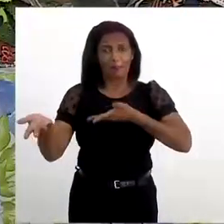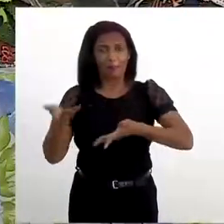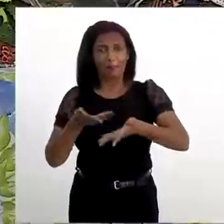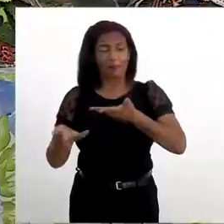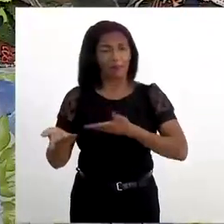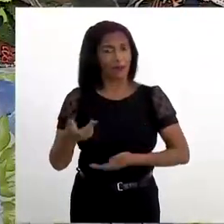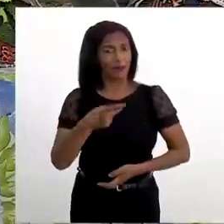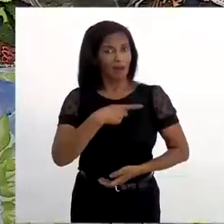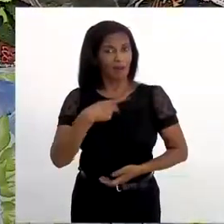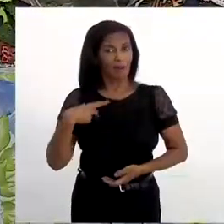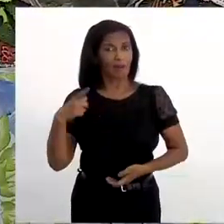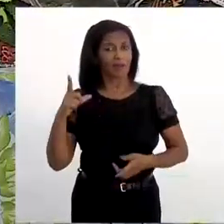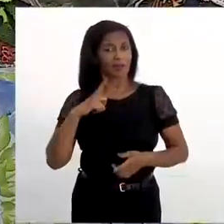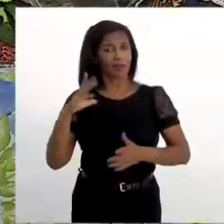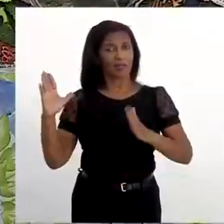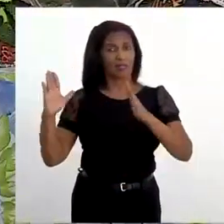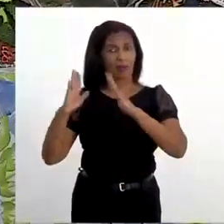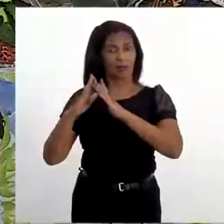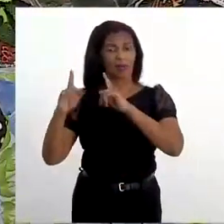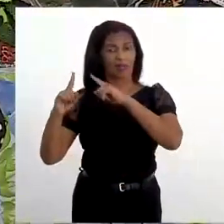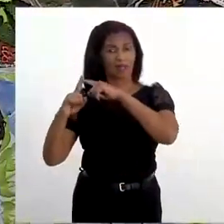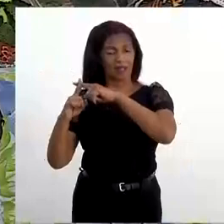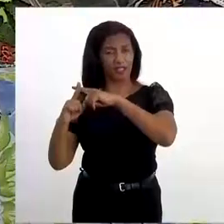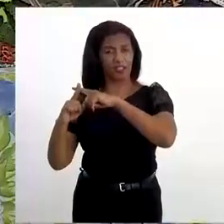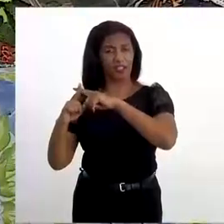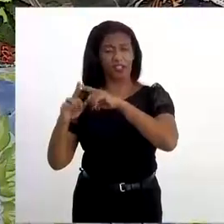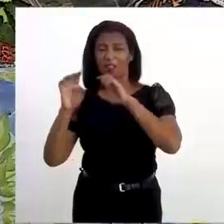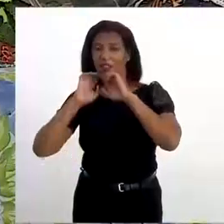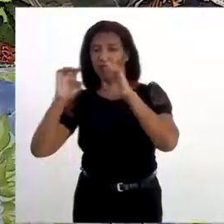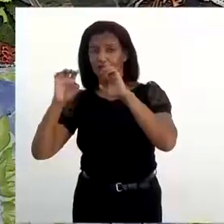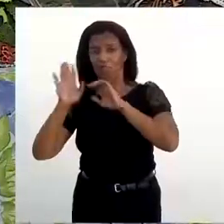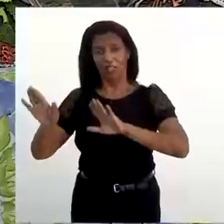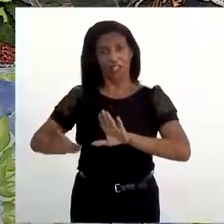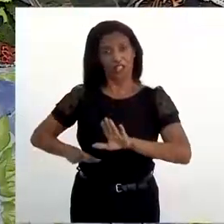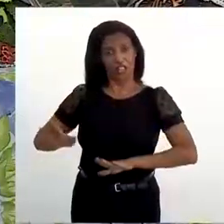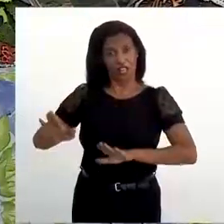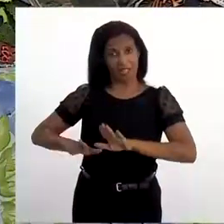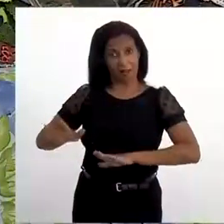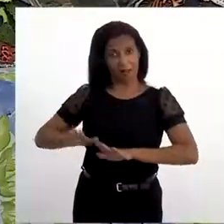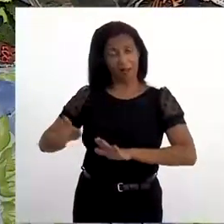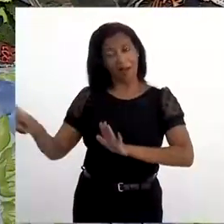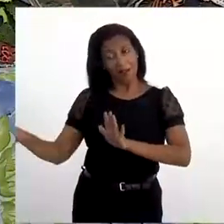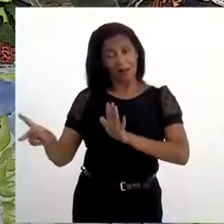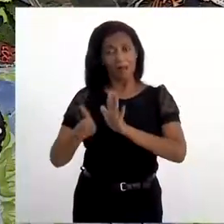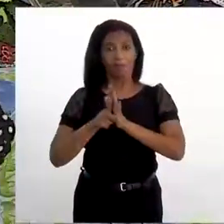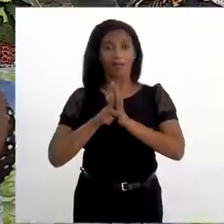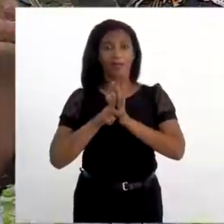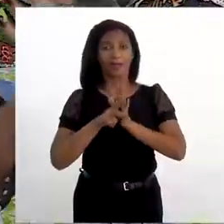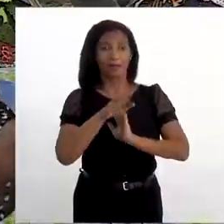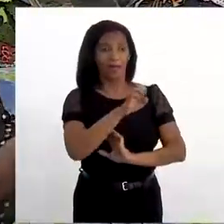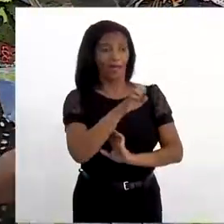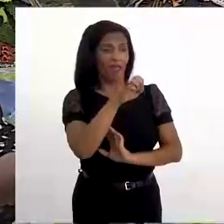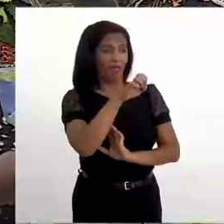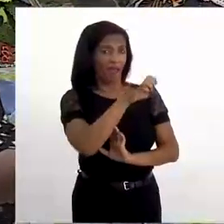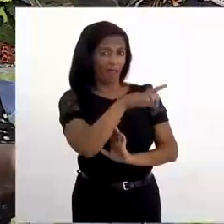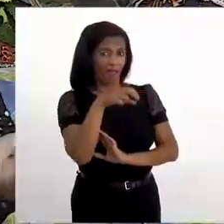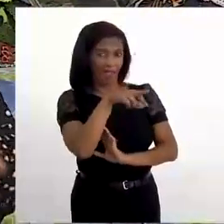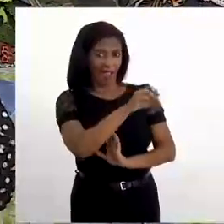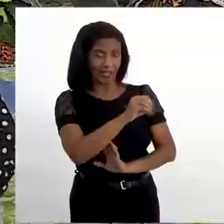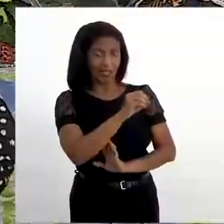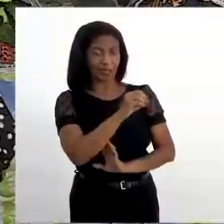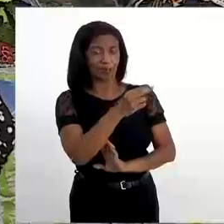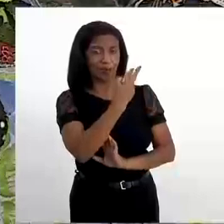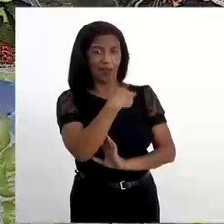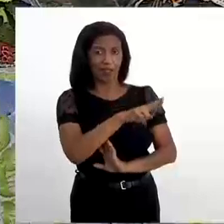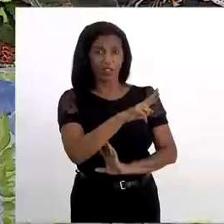Balogun faz parte... Ele tem uma igreja evangélica dele em Jacarepaguá. Ele faz parte tanto da Expo